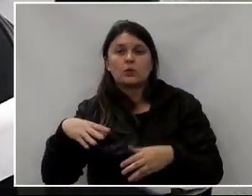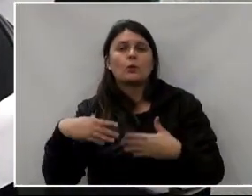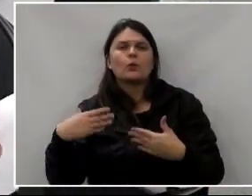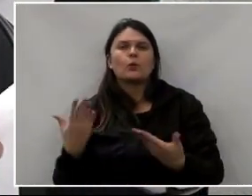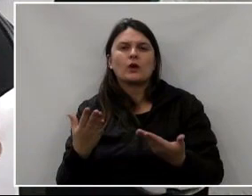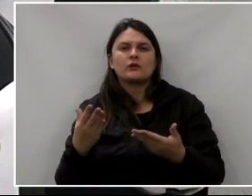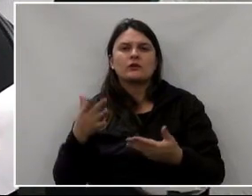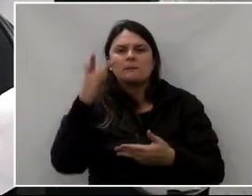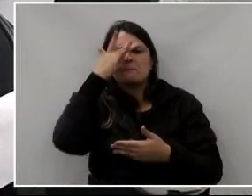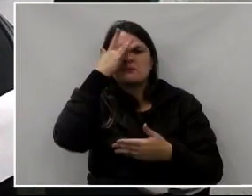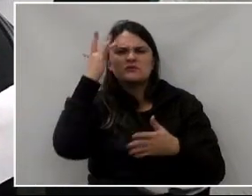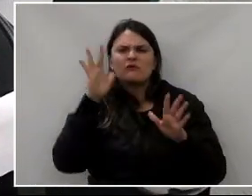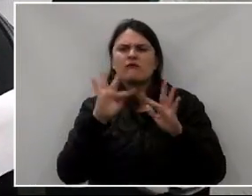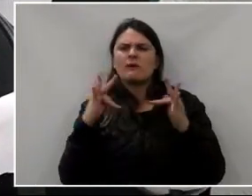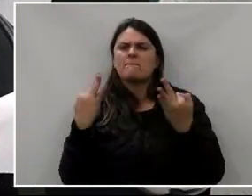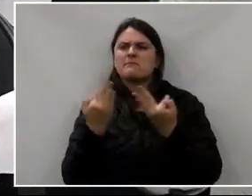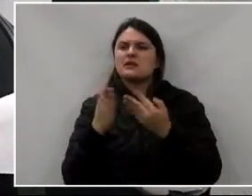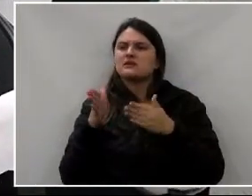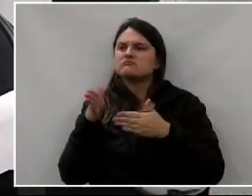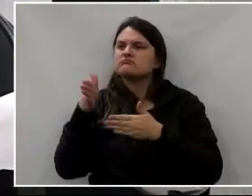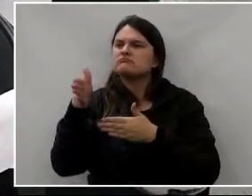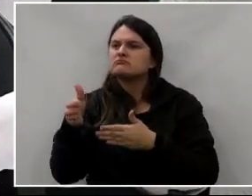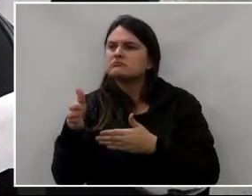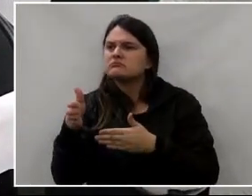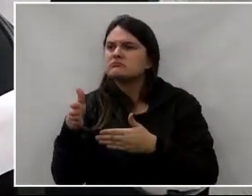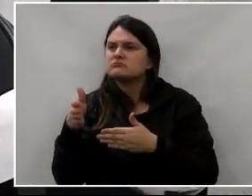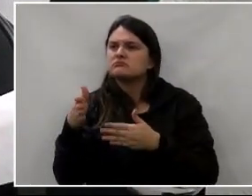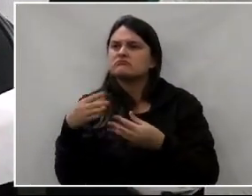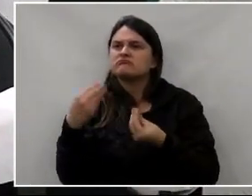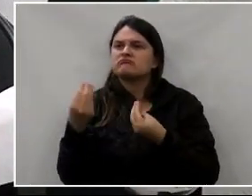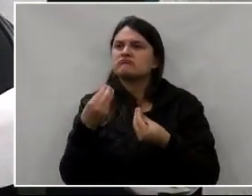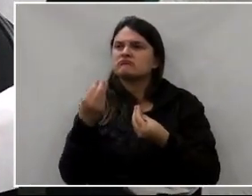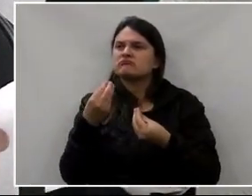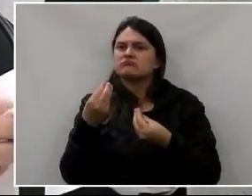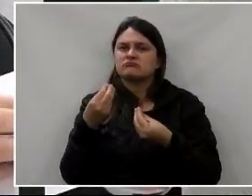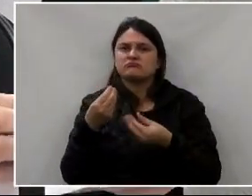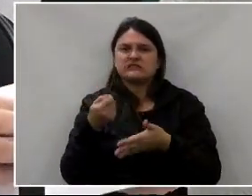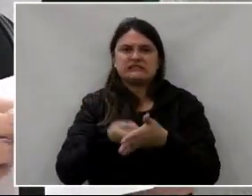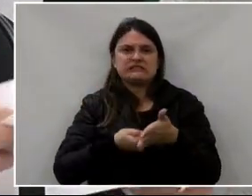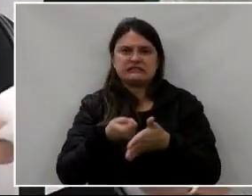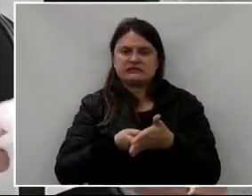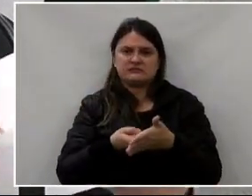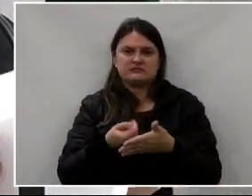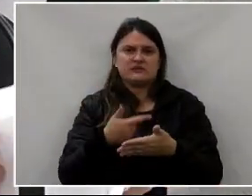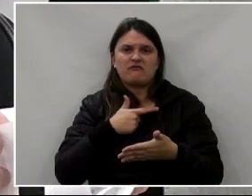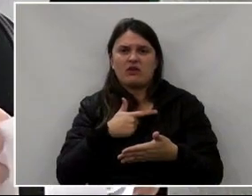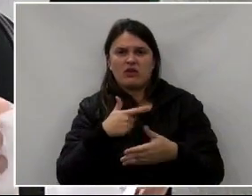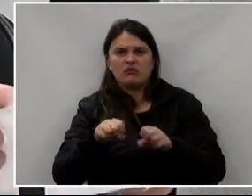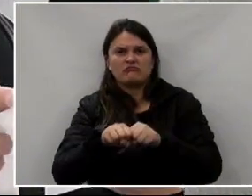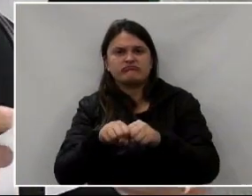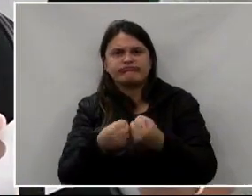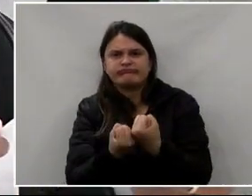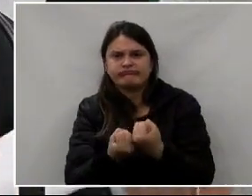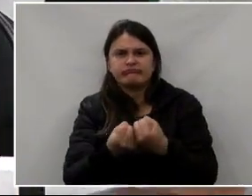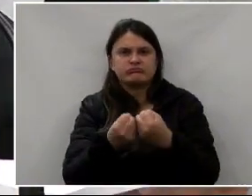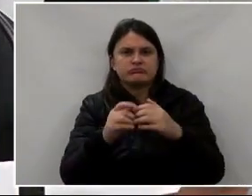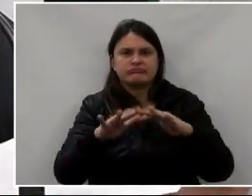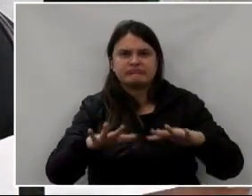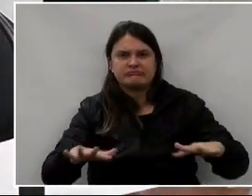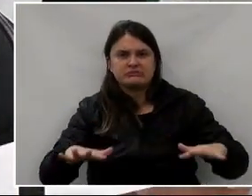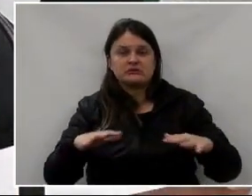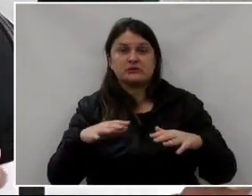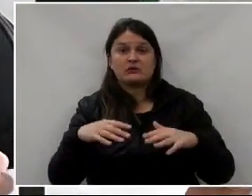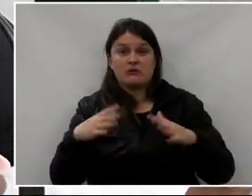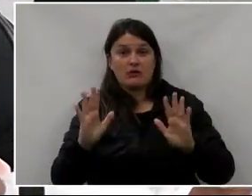vêm seus parentes visitá-los, aquelas pessoas que moram ali perto do cemitério. Era a cobrança. Então, nós estamos felizes